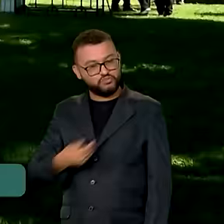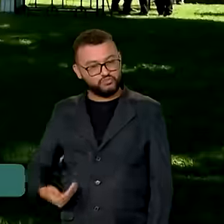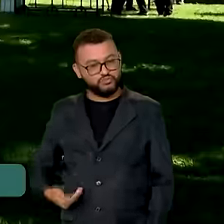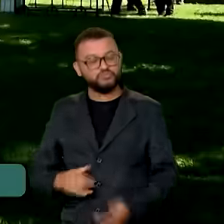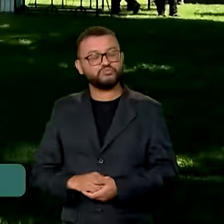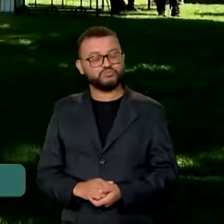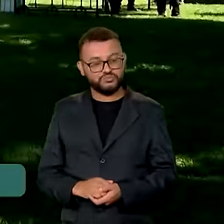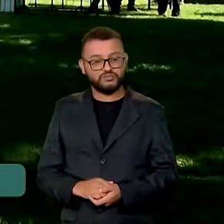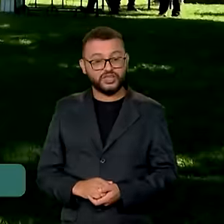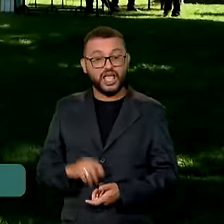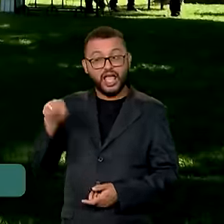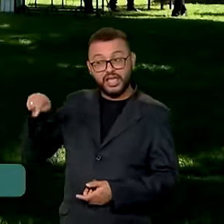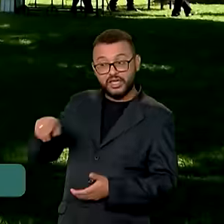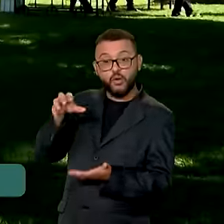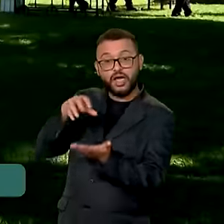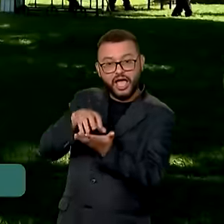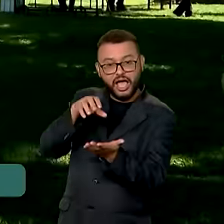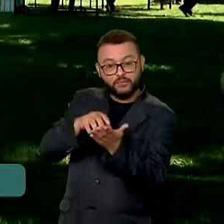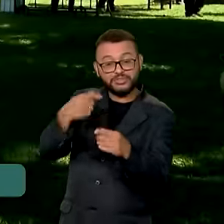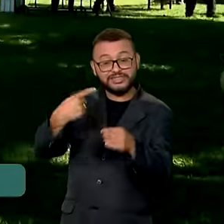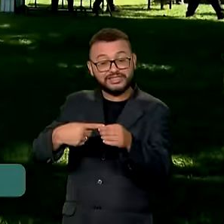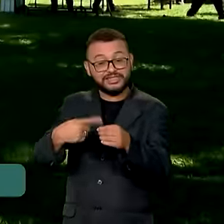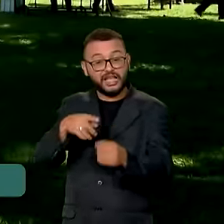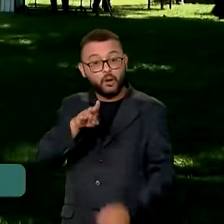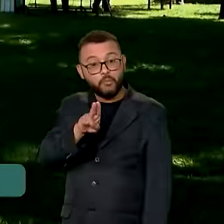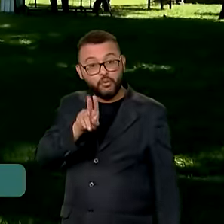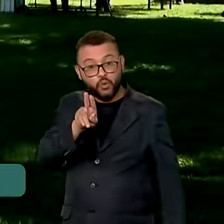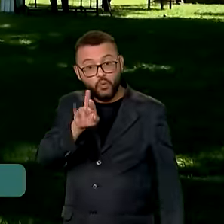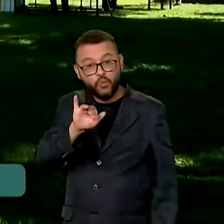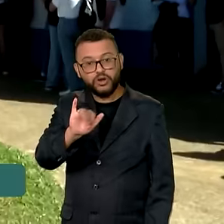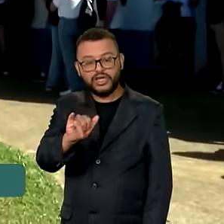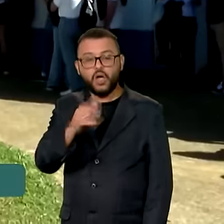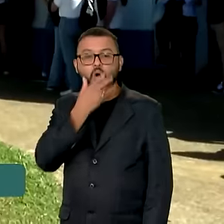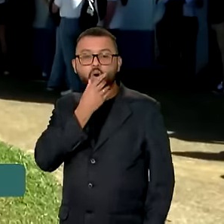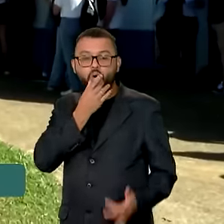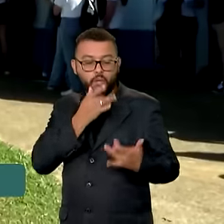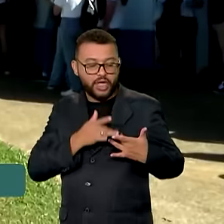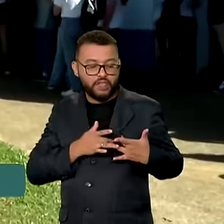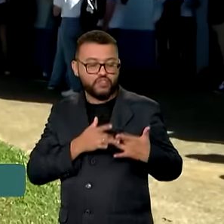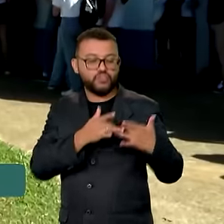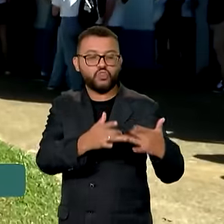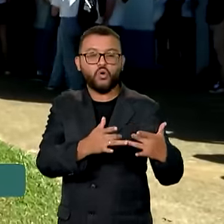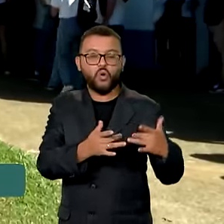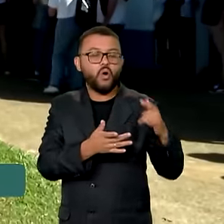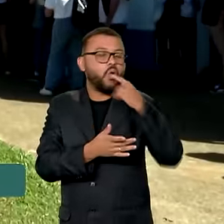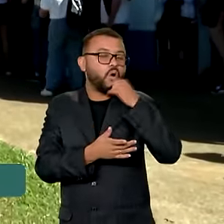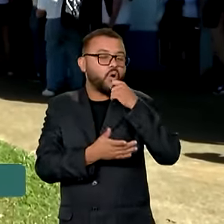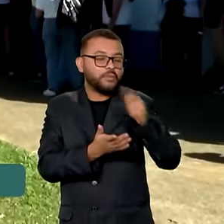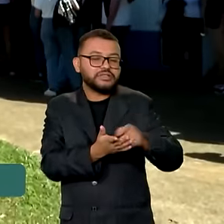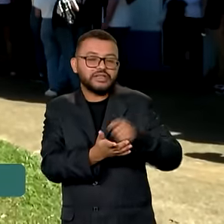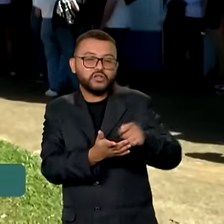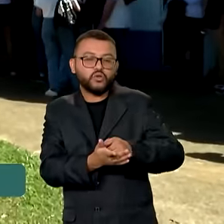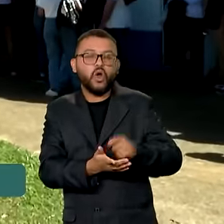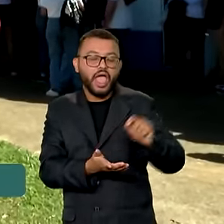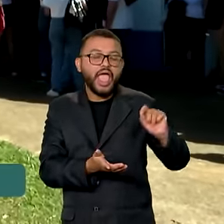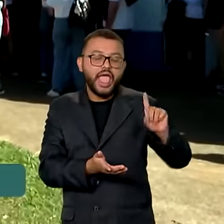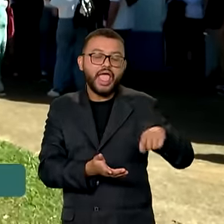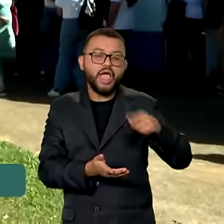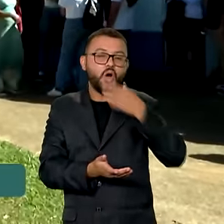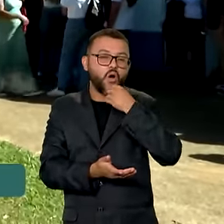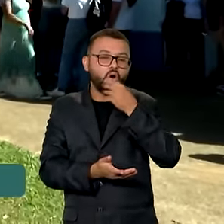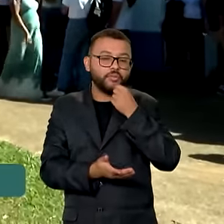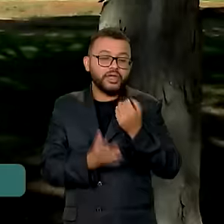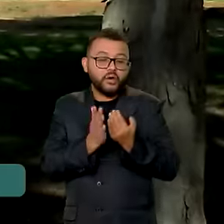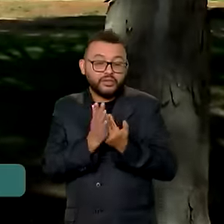O campus em Buri surgiu a partir de uma doação feita pelo escritor Raduana Sarr, em